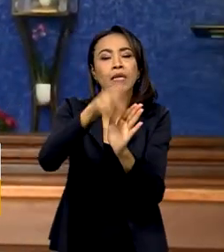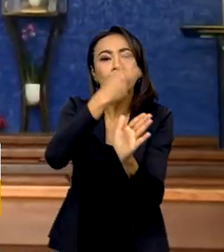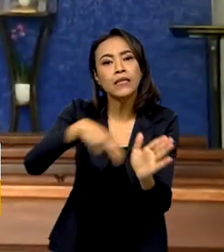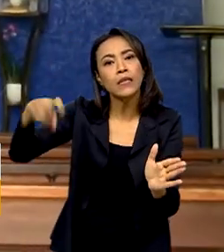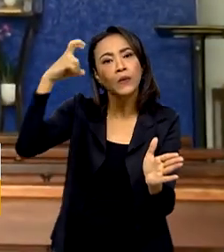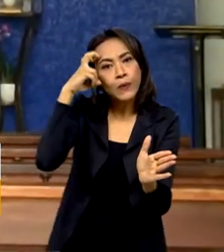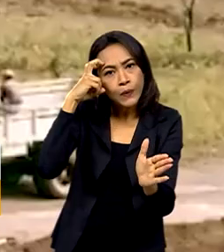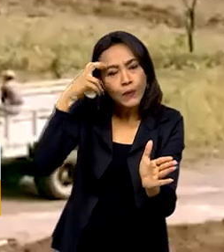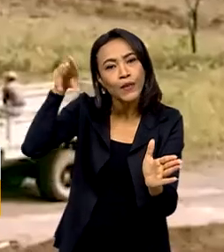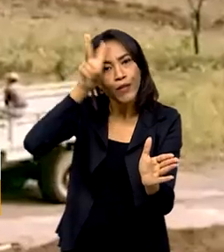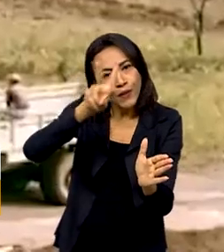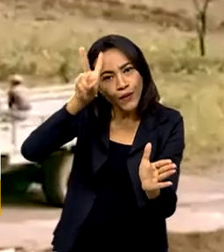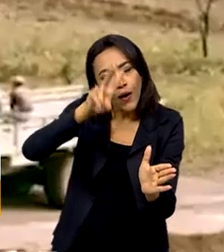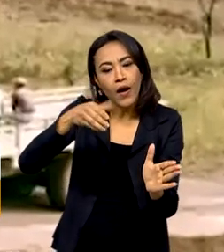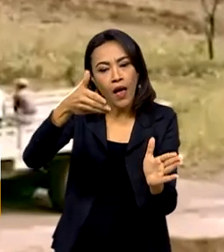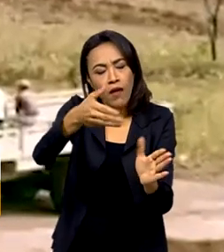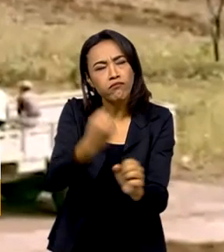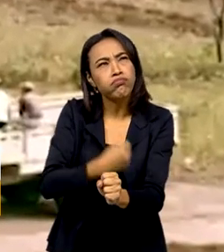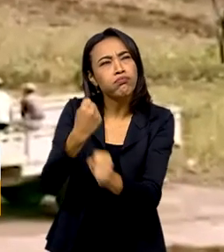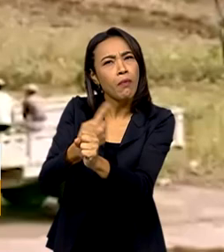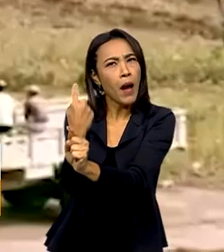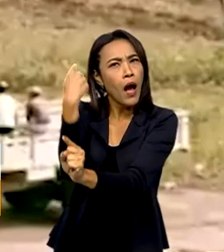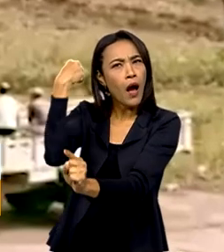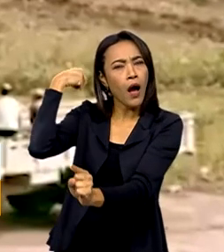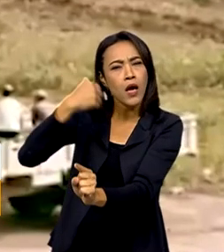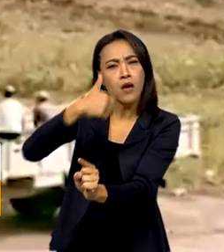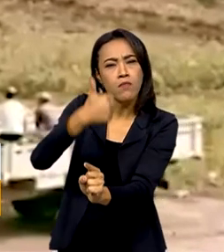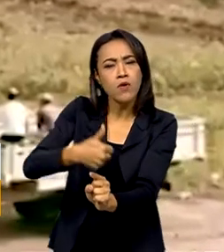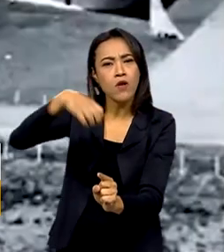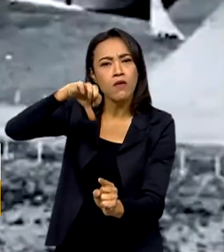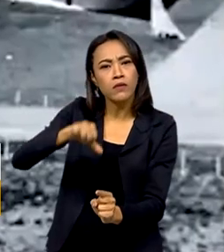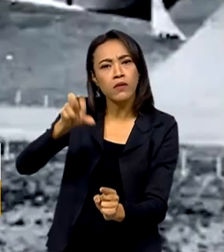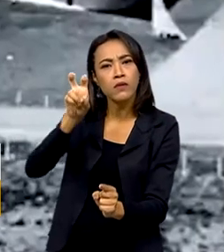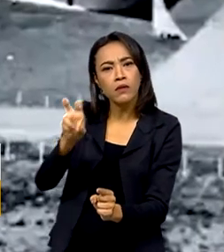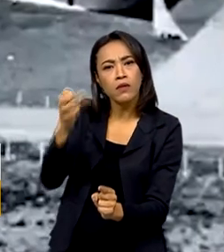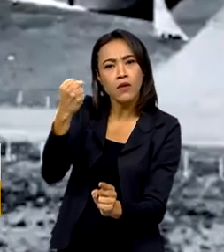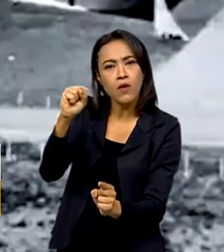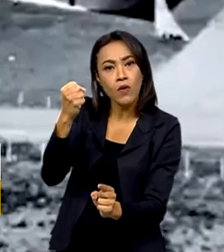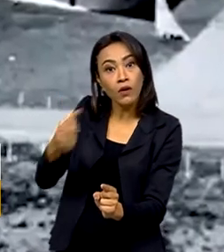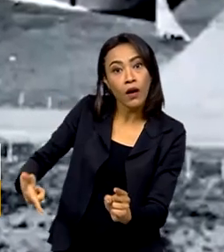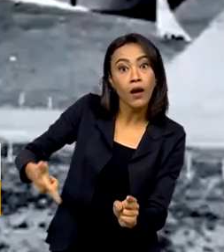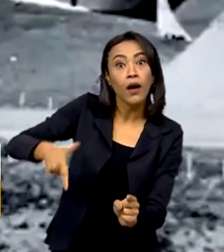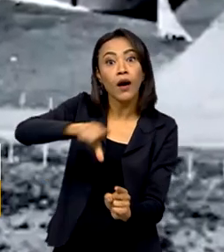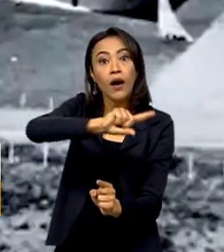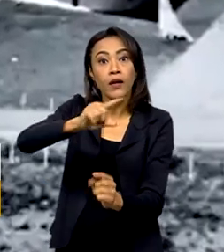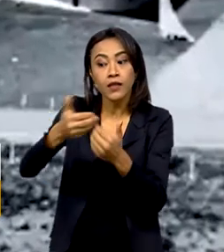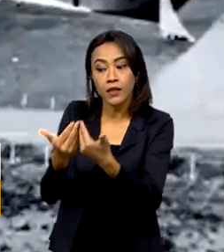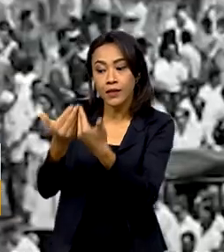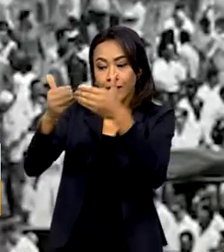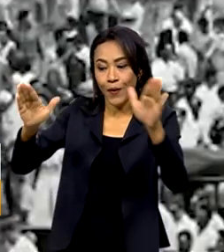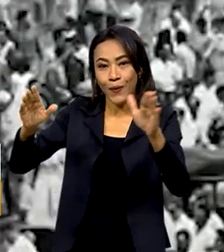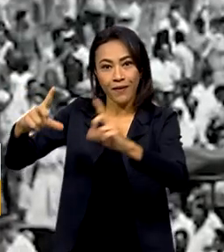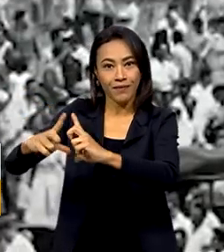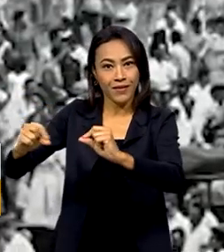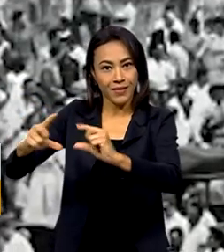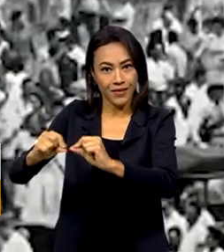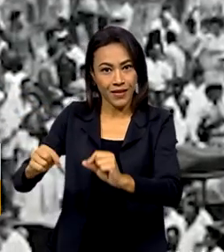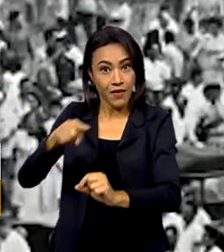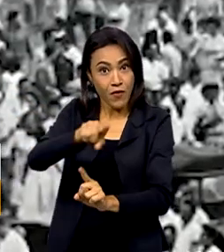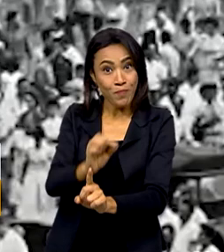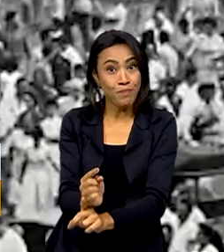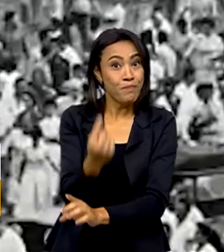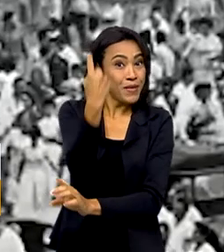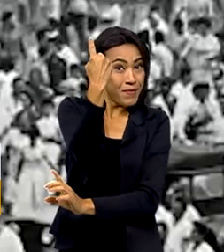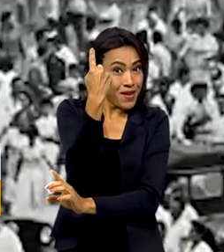histórico nacional. Foi construída em 1958, antes mesmo da inauguração de Brasília. Foi o primeiro